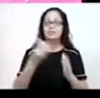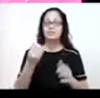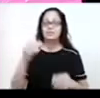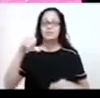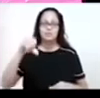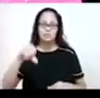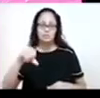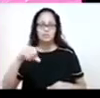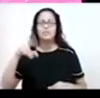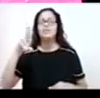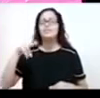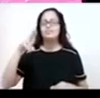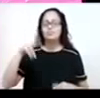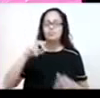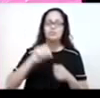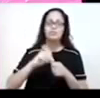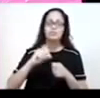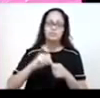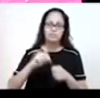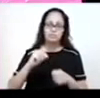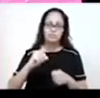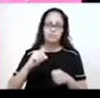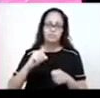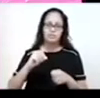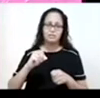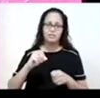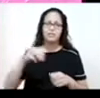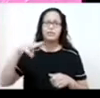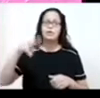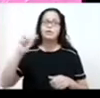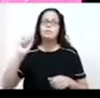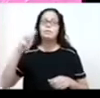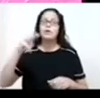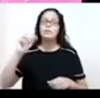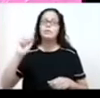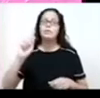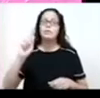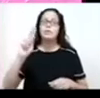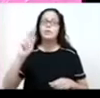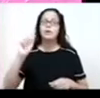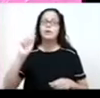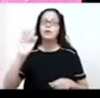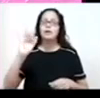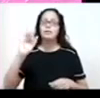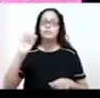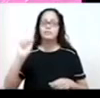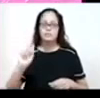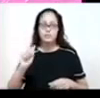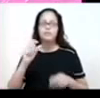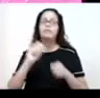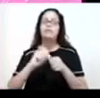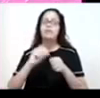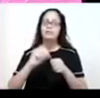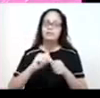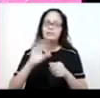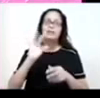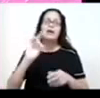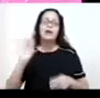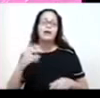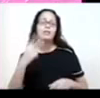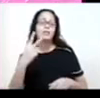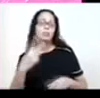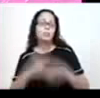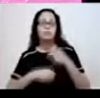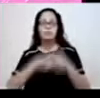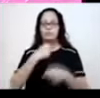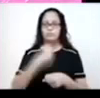nunca realizaram a mamografia, que é um exame que tem que ser realizado a cada 2 anos nessa faixa etária. Certo? Então,